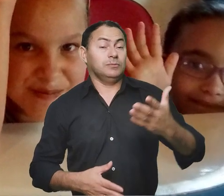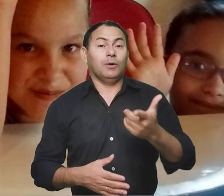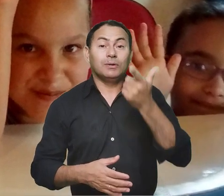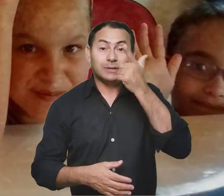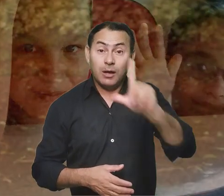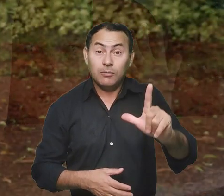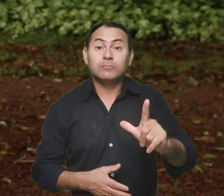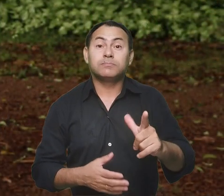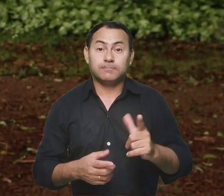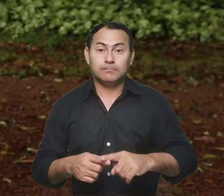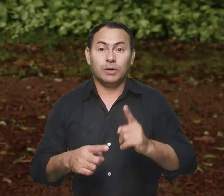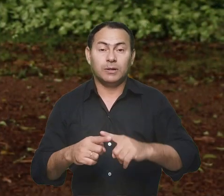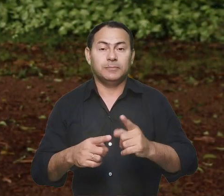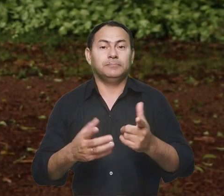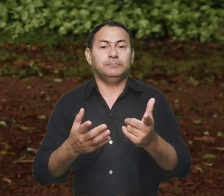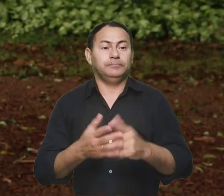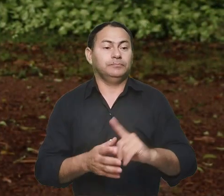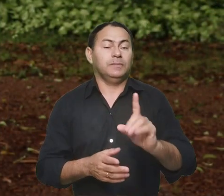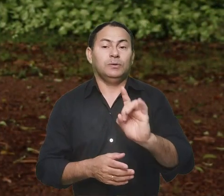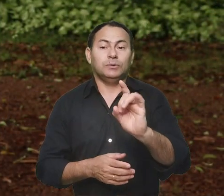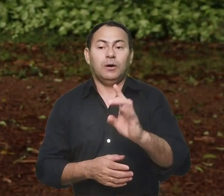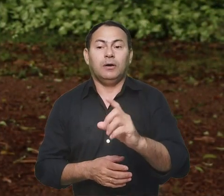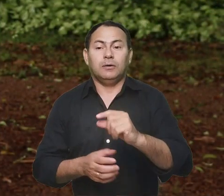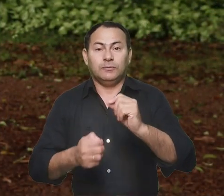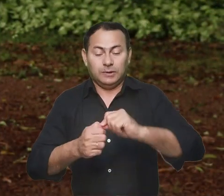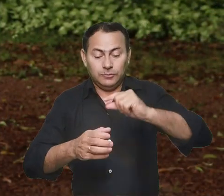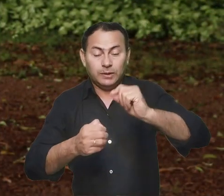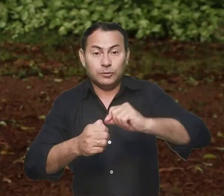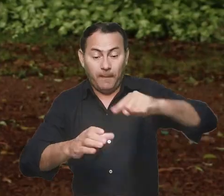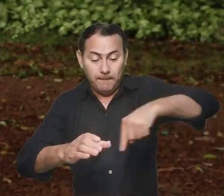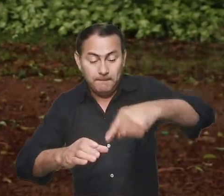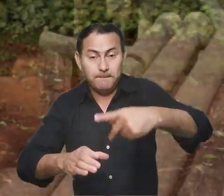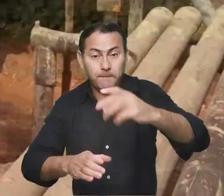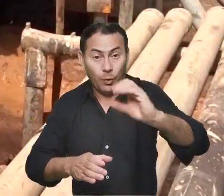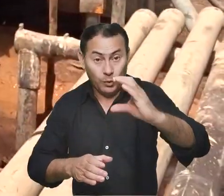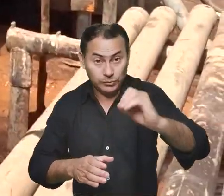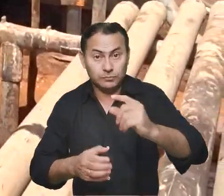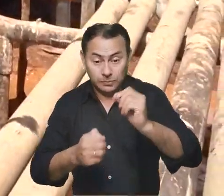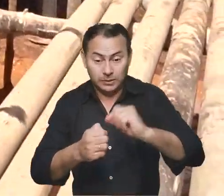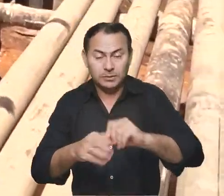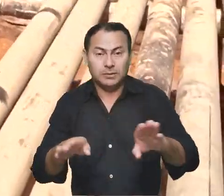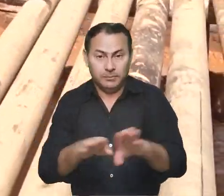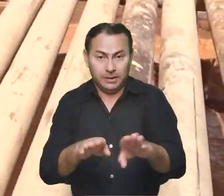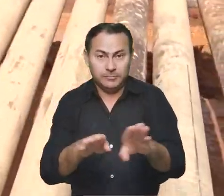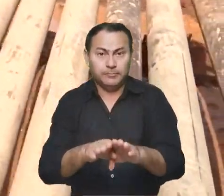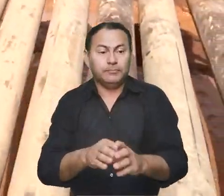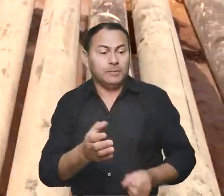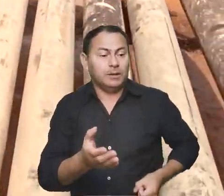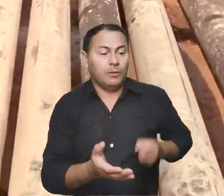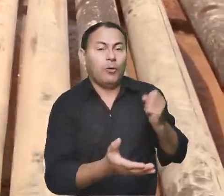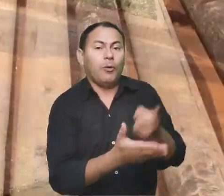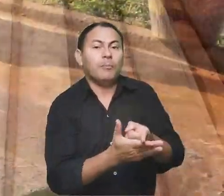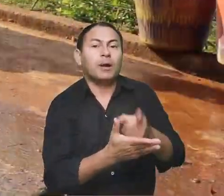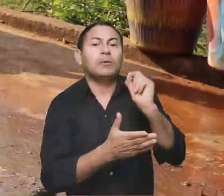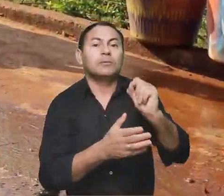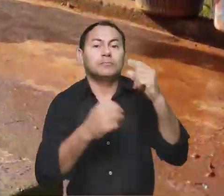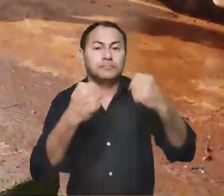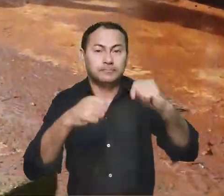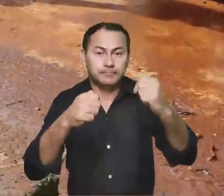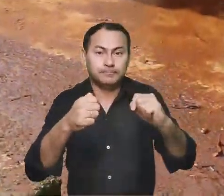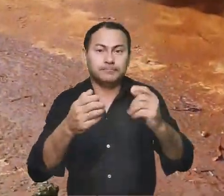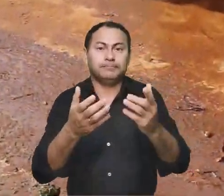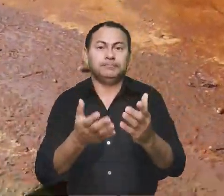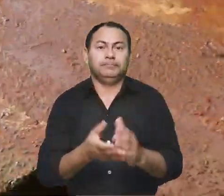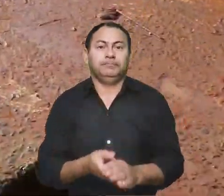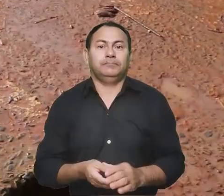surpreendente, porque conseguimos não só perfurar o poço artesiano, mas inclusive comprar aquilo que era